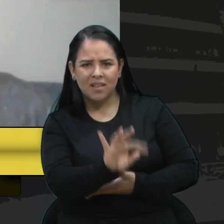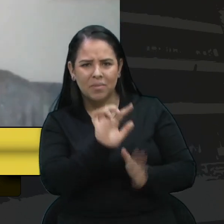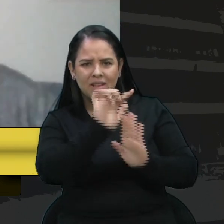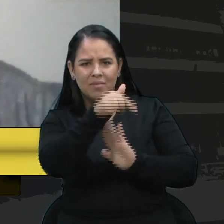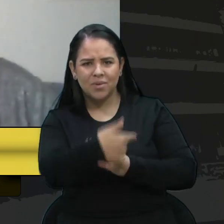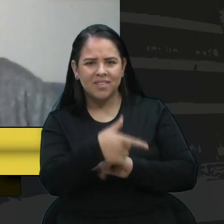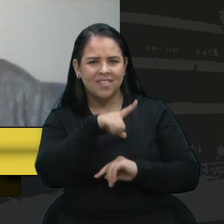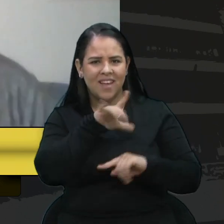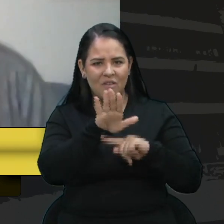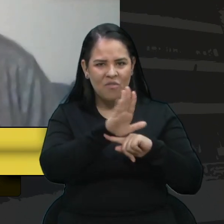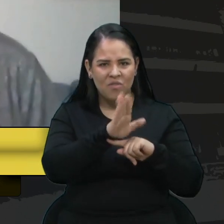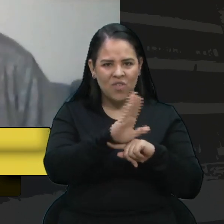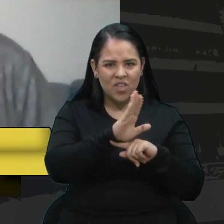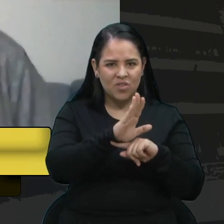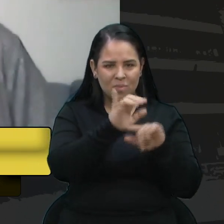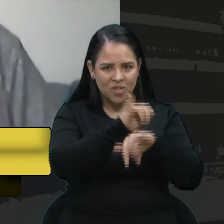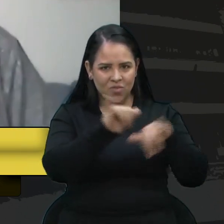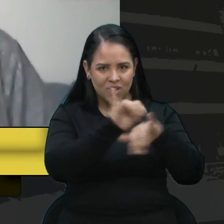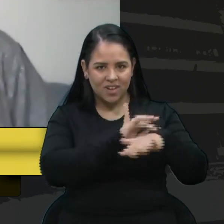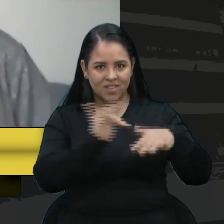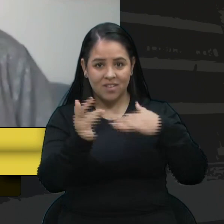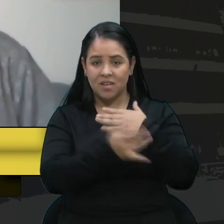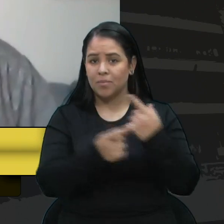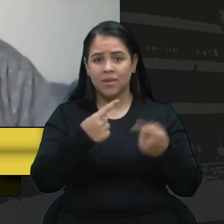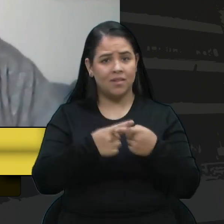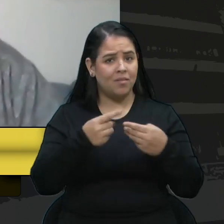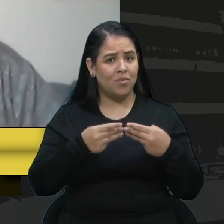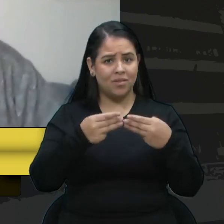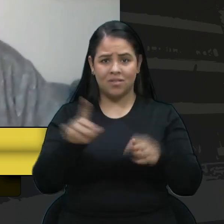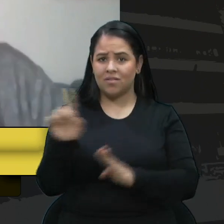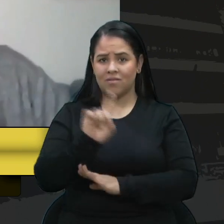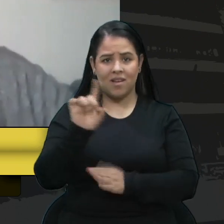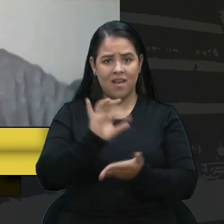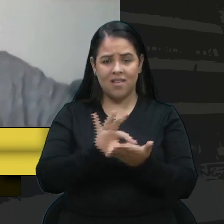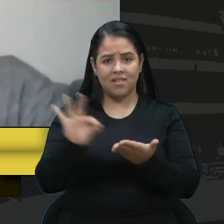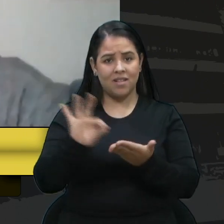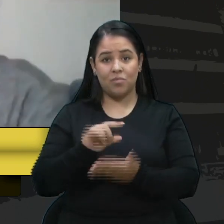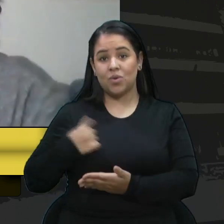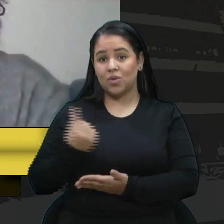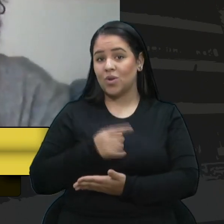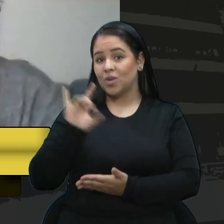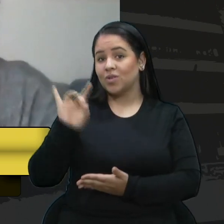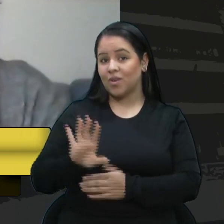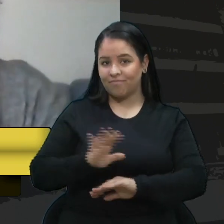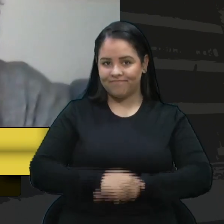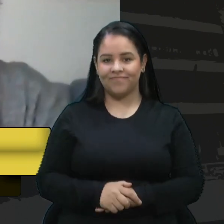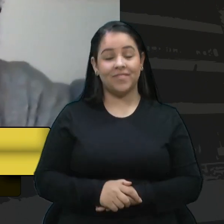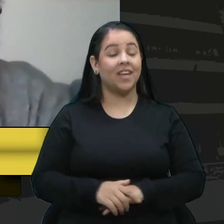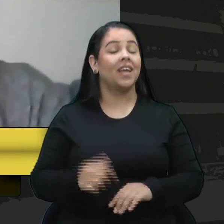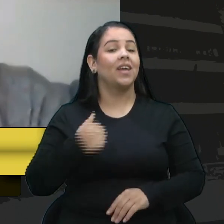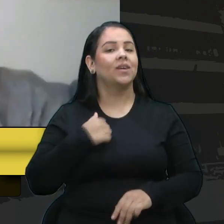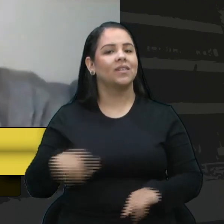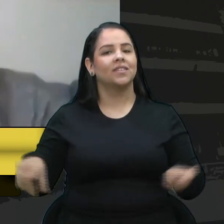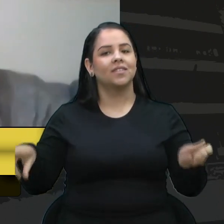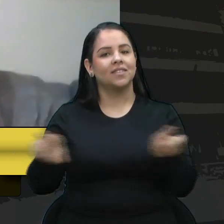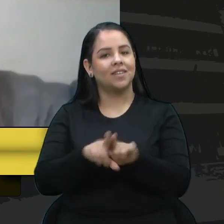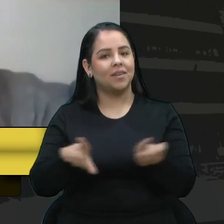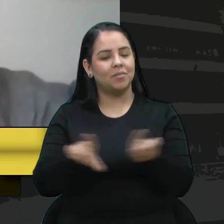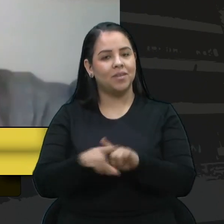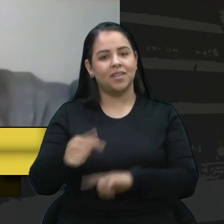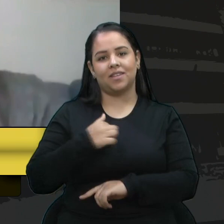postar nas redes sociais, porque essa moção não foi assinada apenas por nós. Quero também ressaltar que mais de